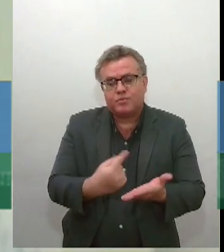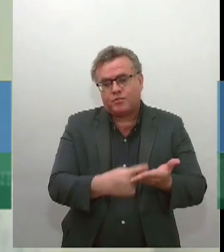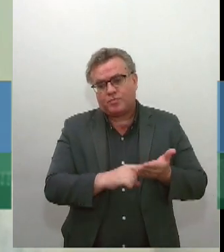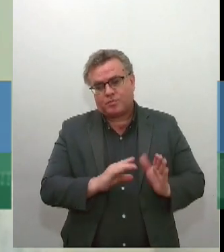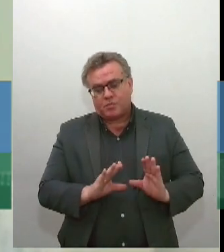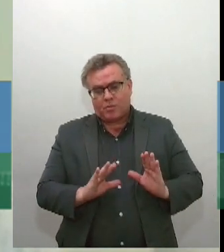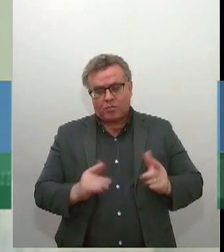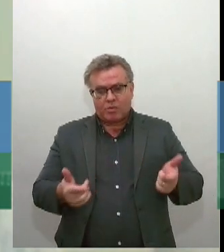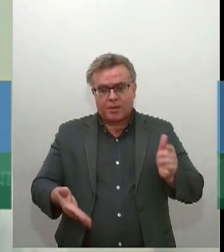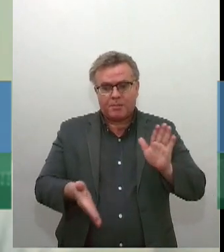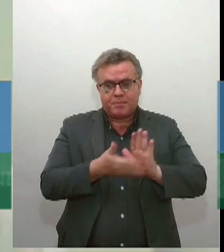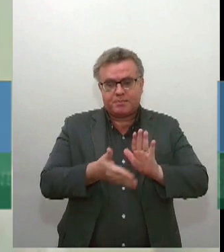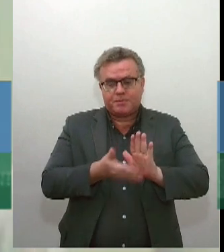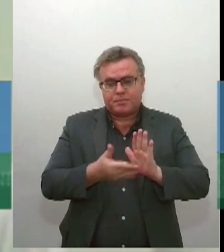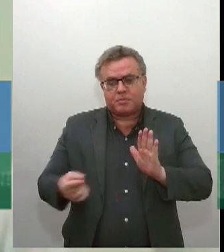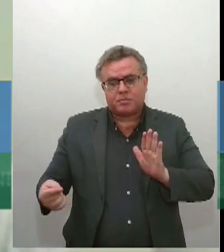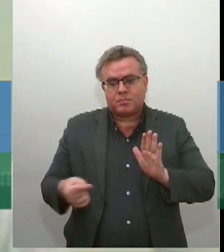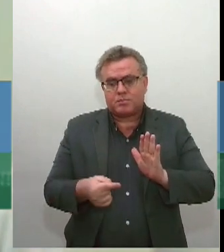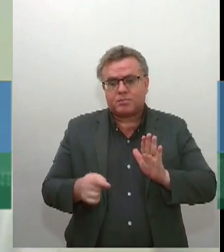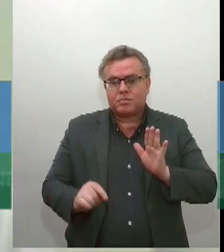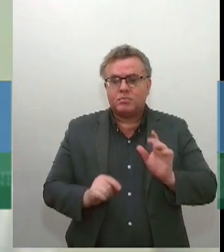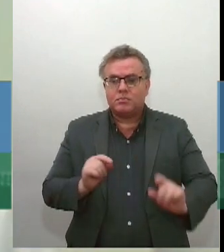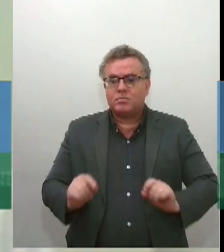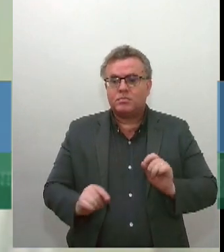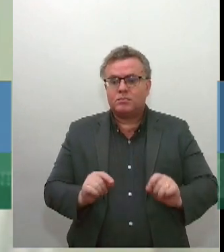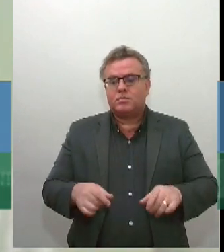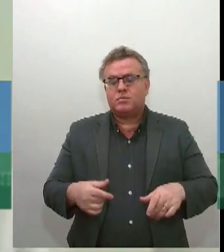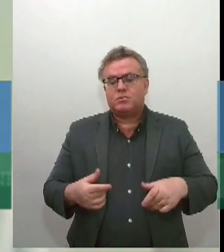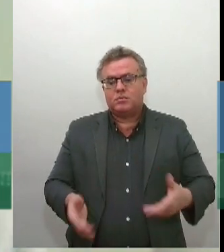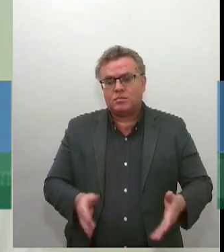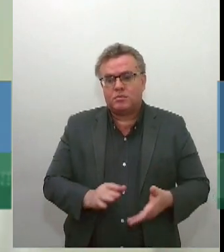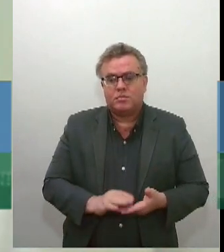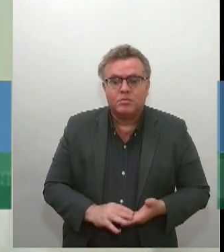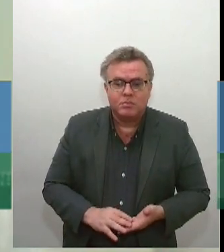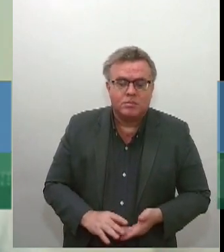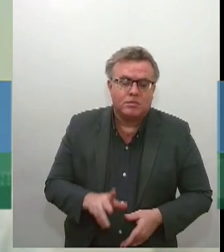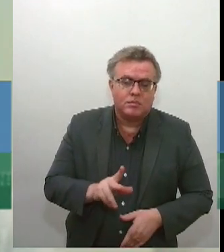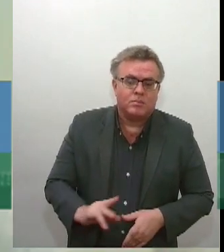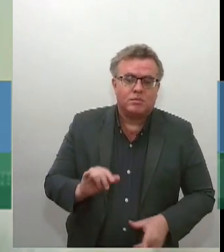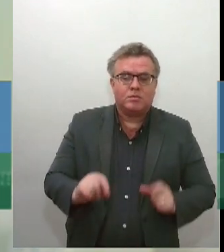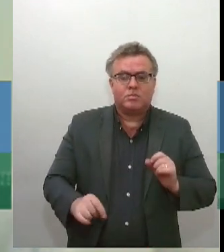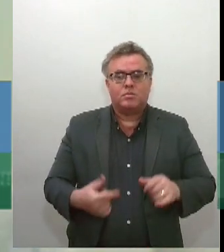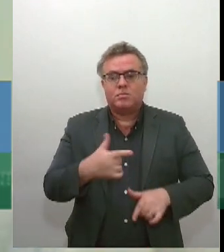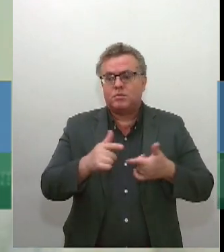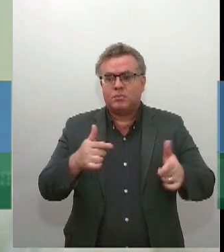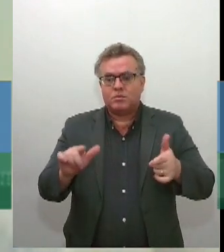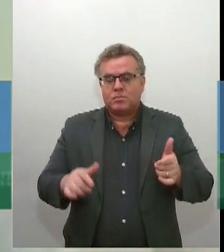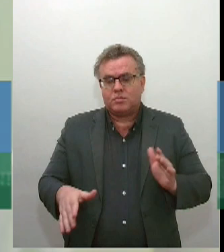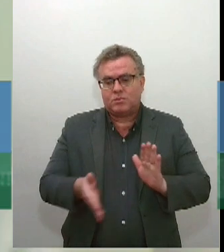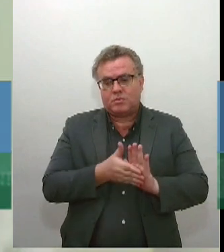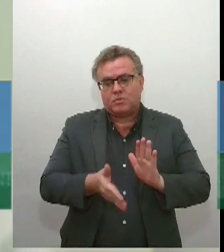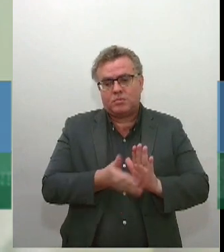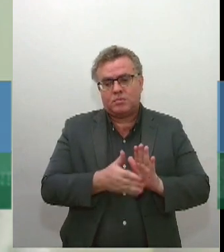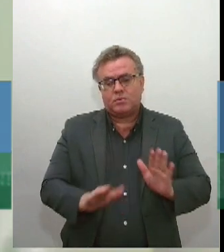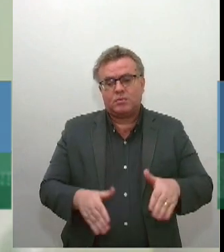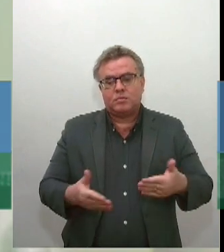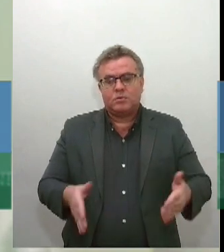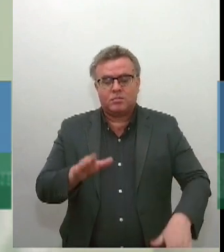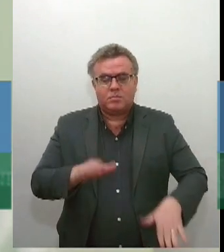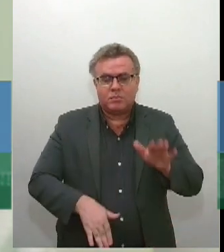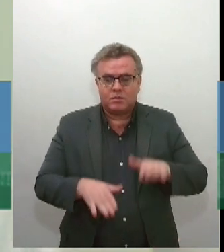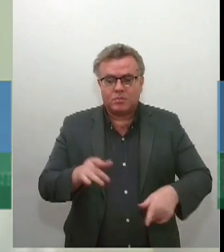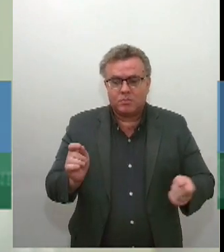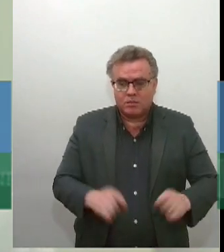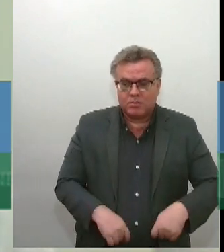não, ela veio num conjunto de outras propostas, muitas delas da extrema direita,